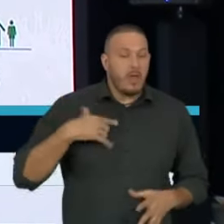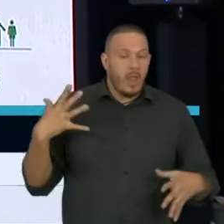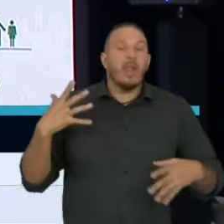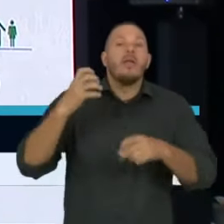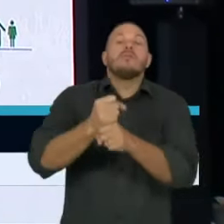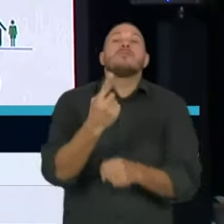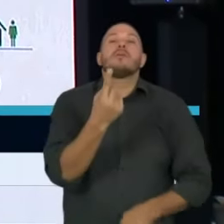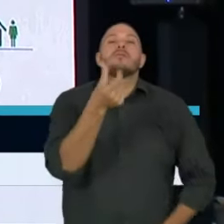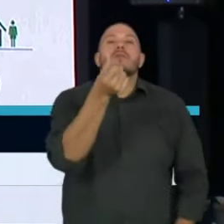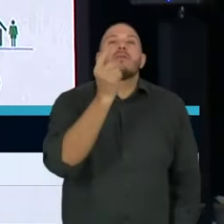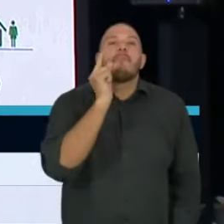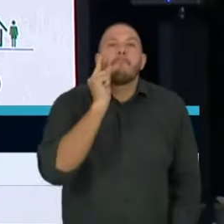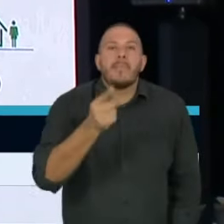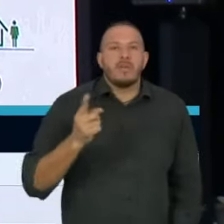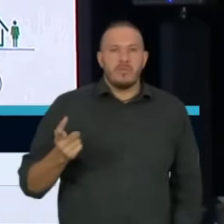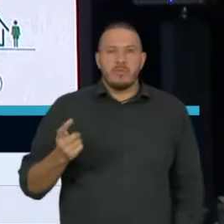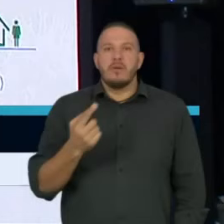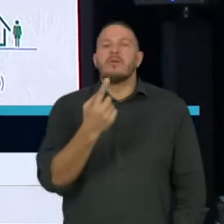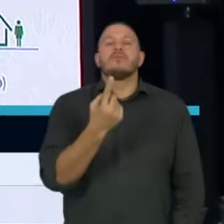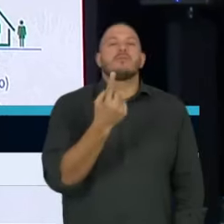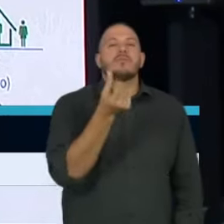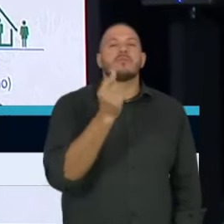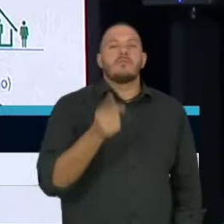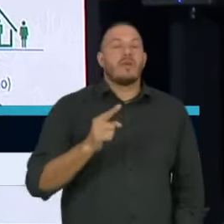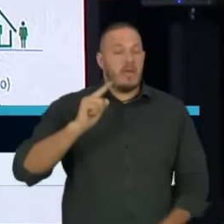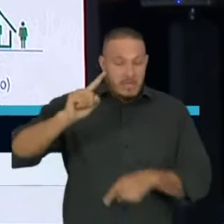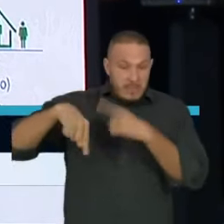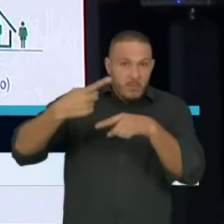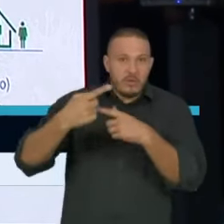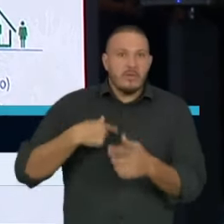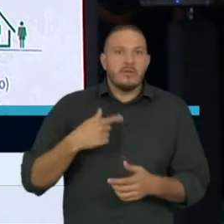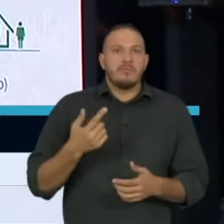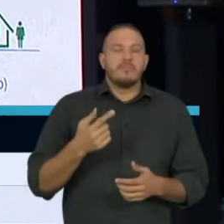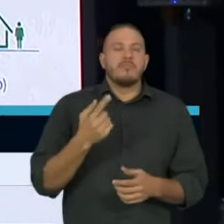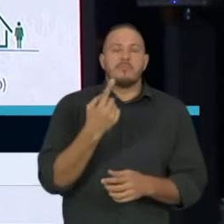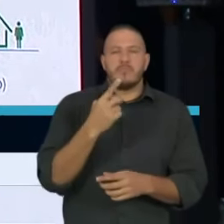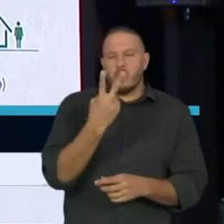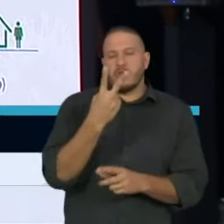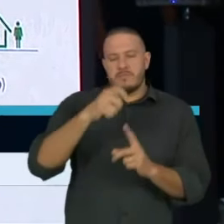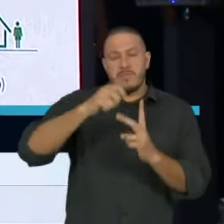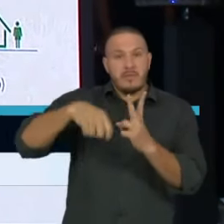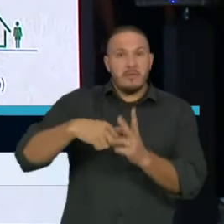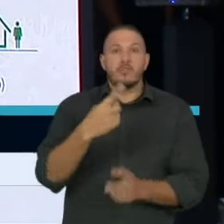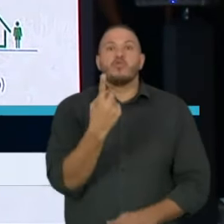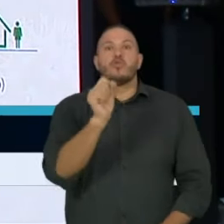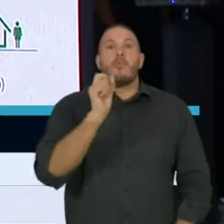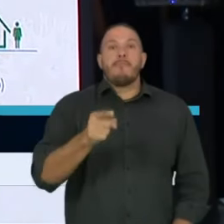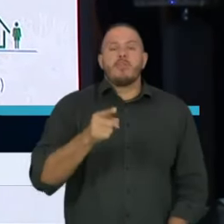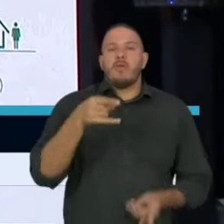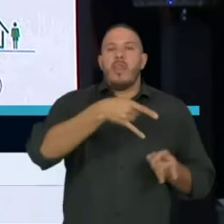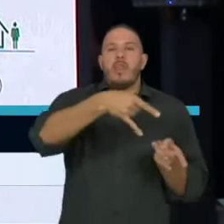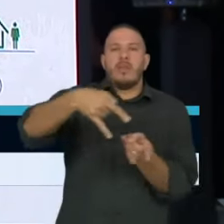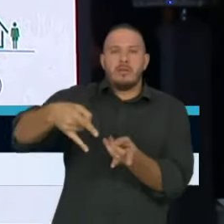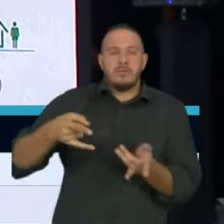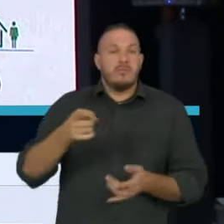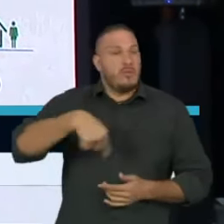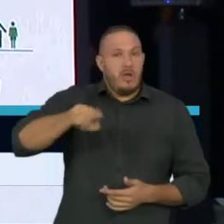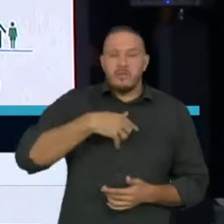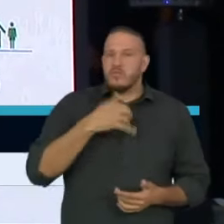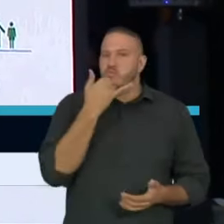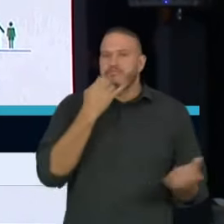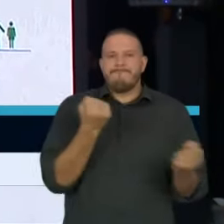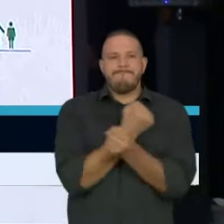e 60 dias, 18 mil leitos. Ou seja, o nosso sistema estaria absolutamente